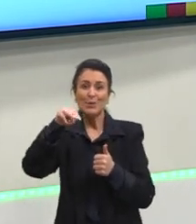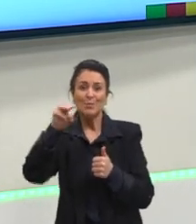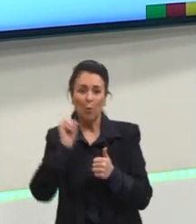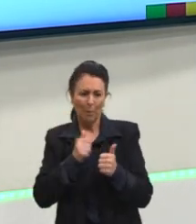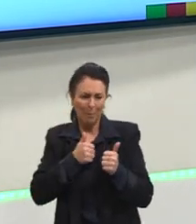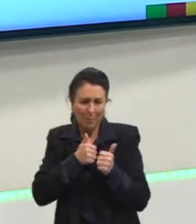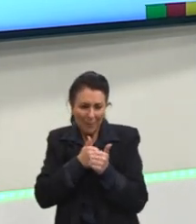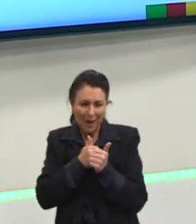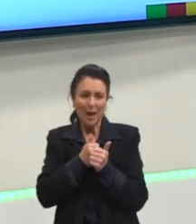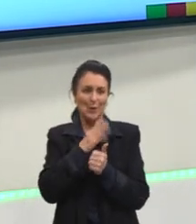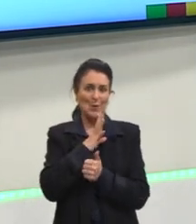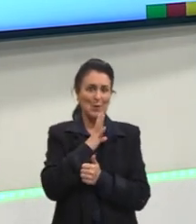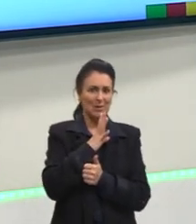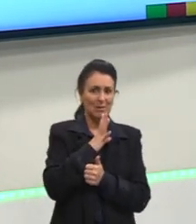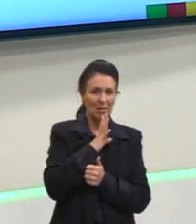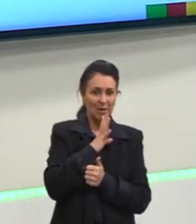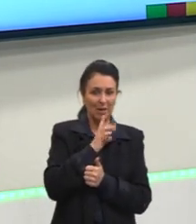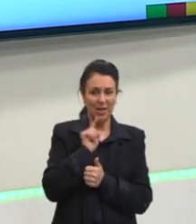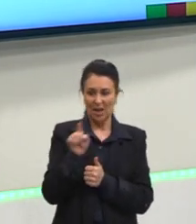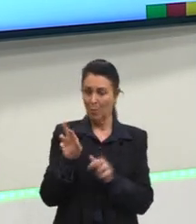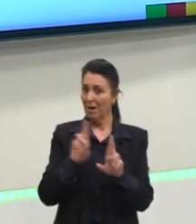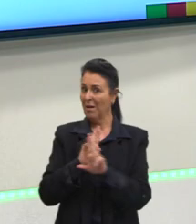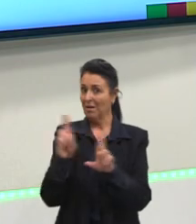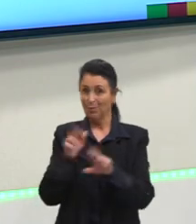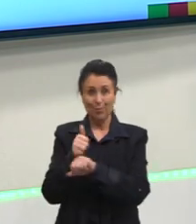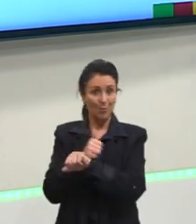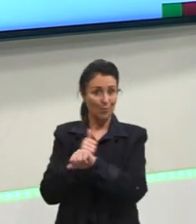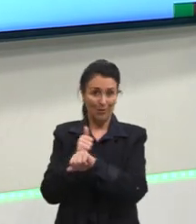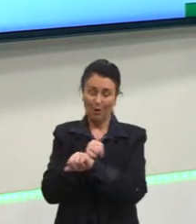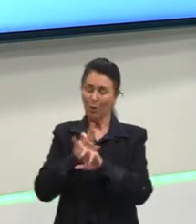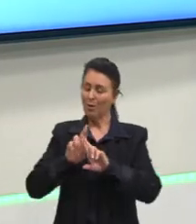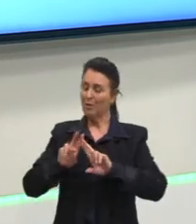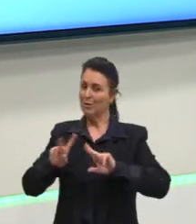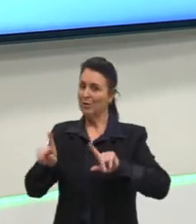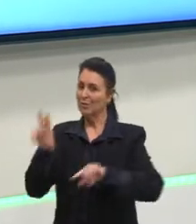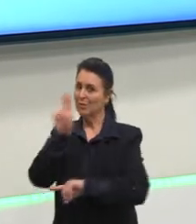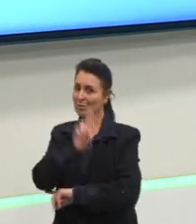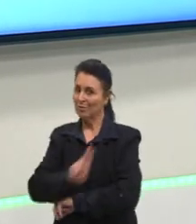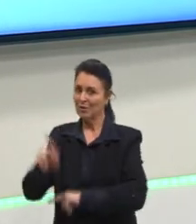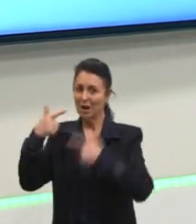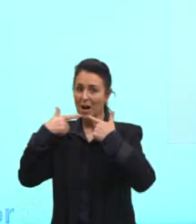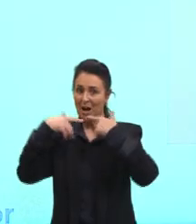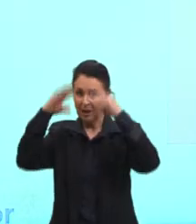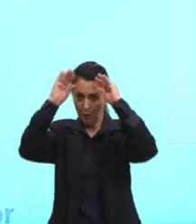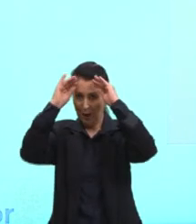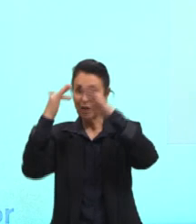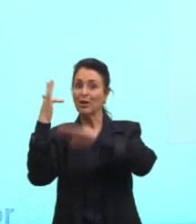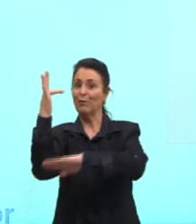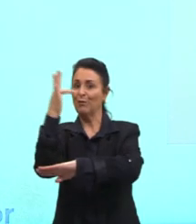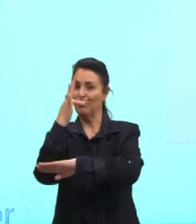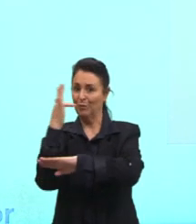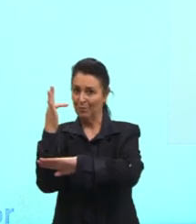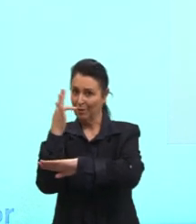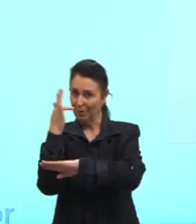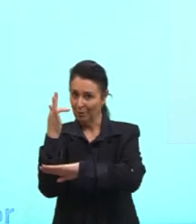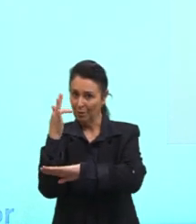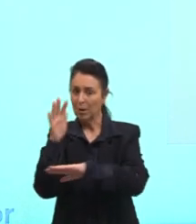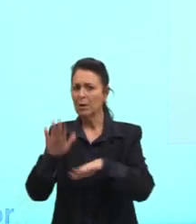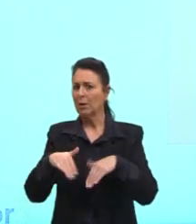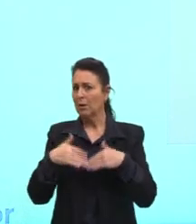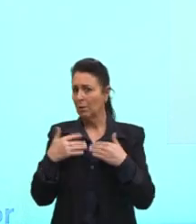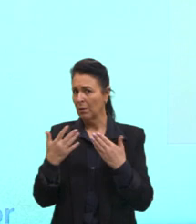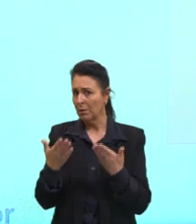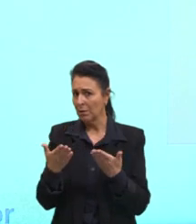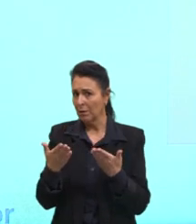proximidade, e ali nós estamos em uma relação profissional. Então, eu vou utilizar a linguagem formal. E qual é